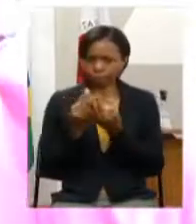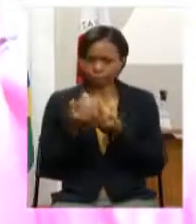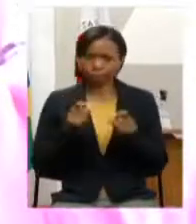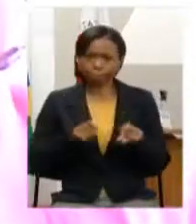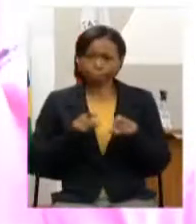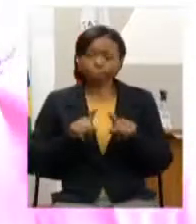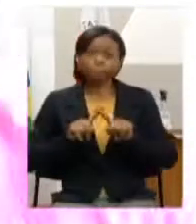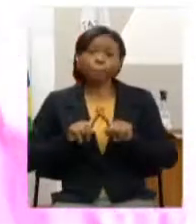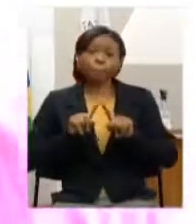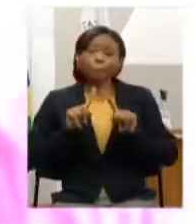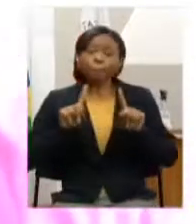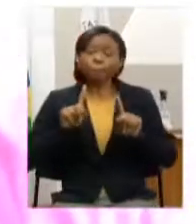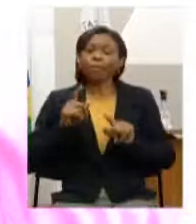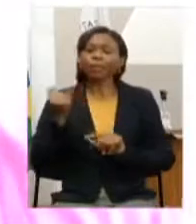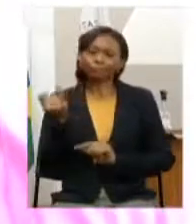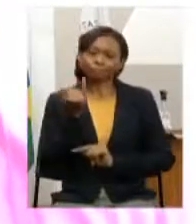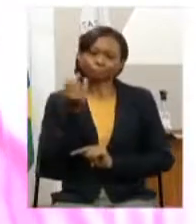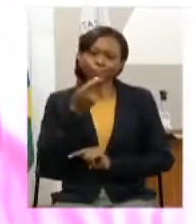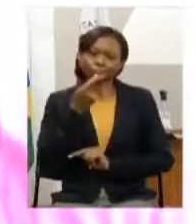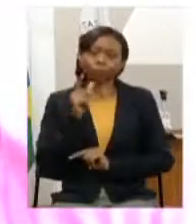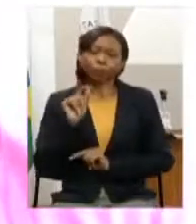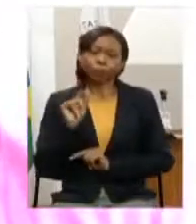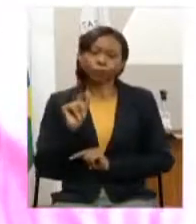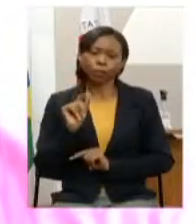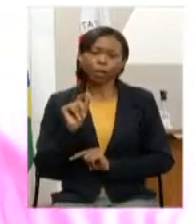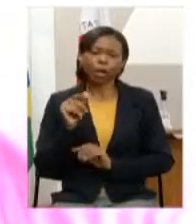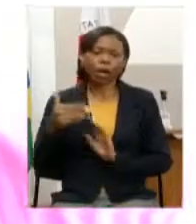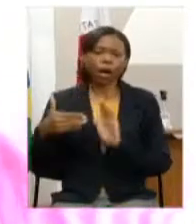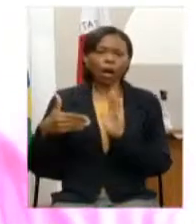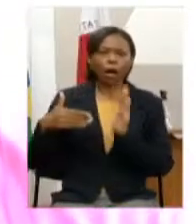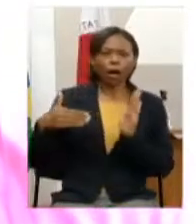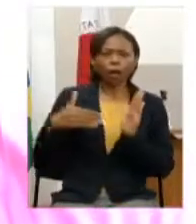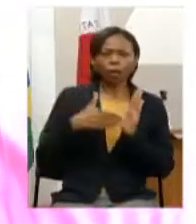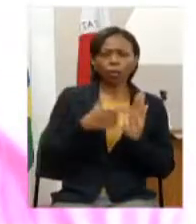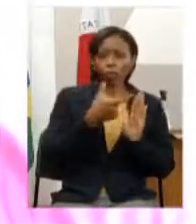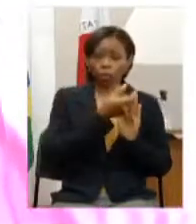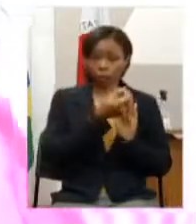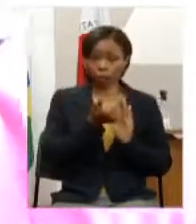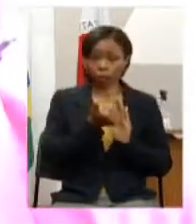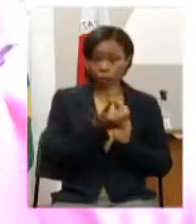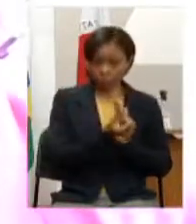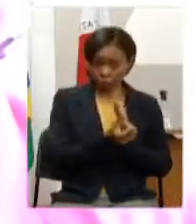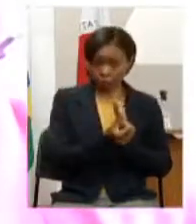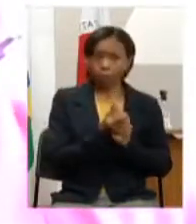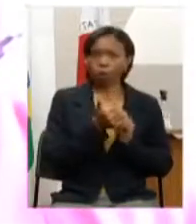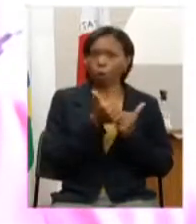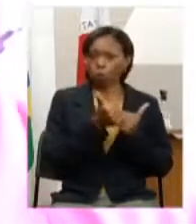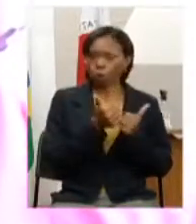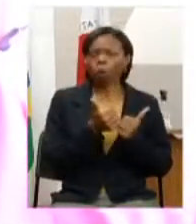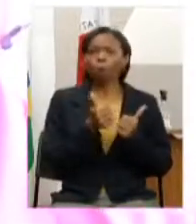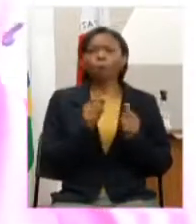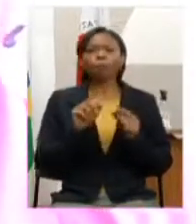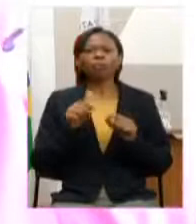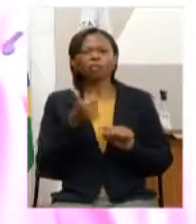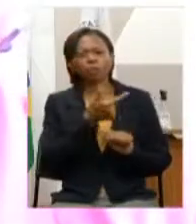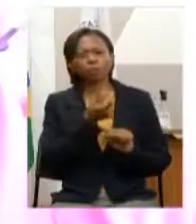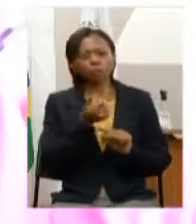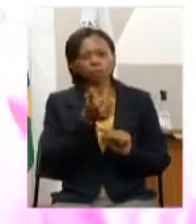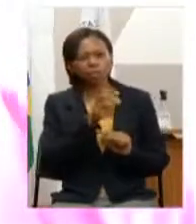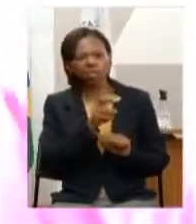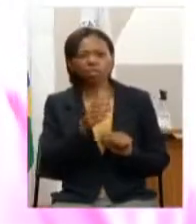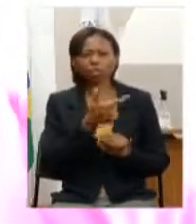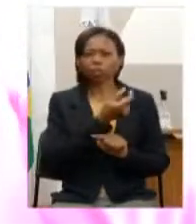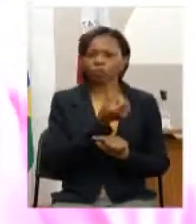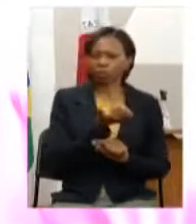e aí é importante dizer isso em 2000 até 2016 funcionou assim né então 2015 2016 a gente